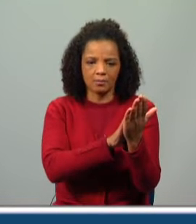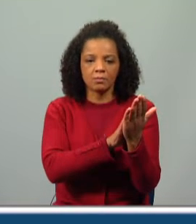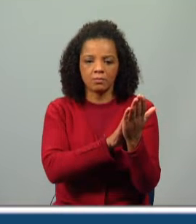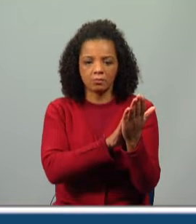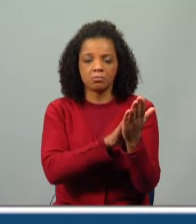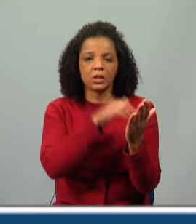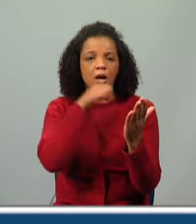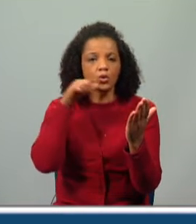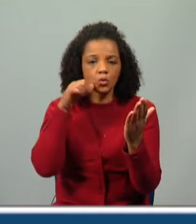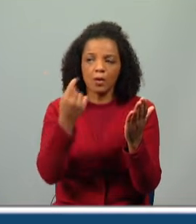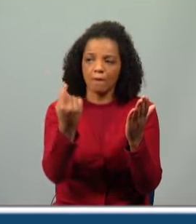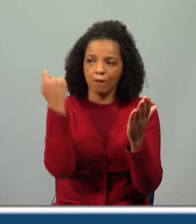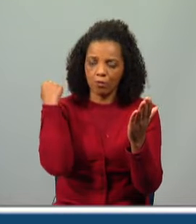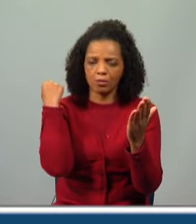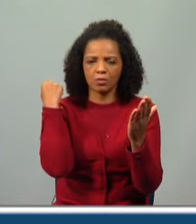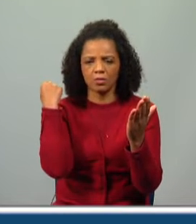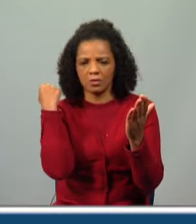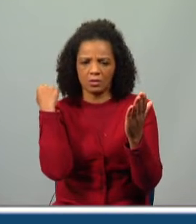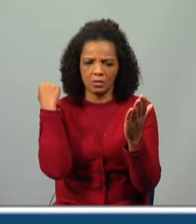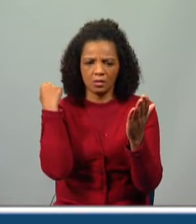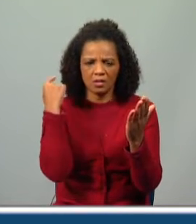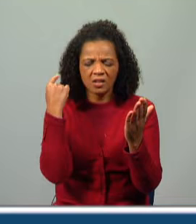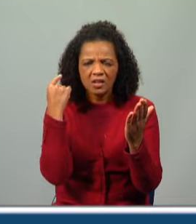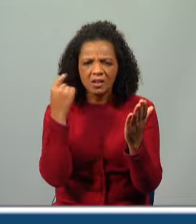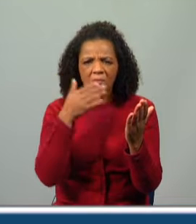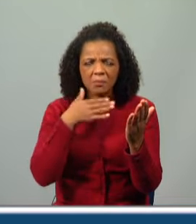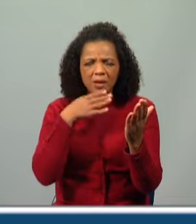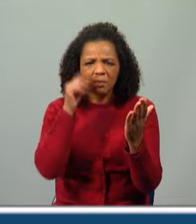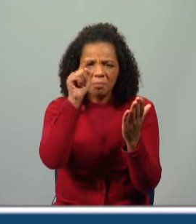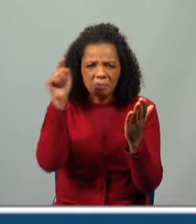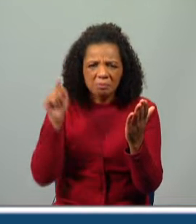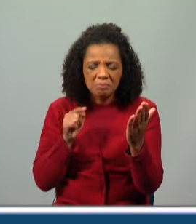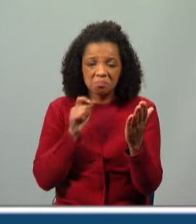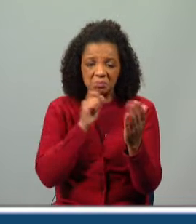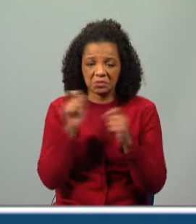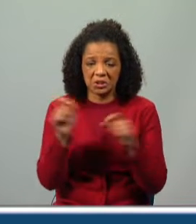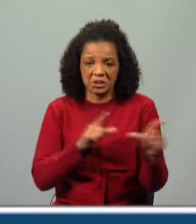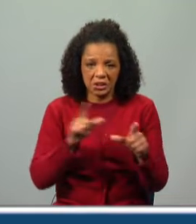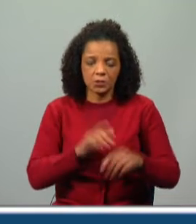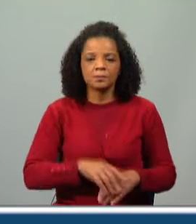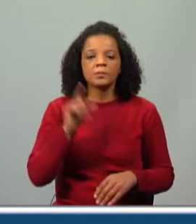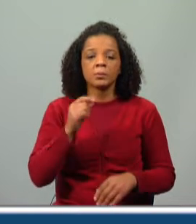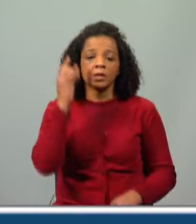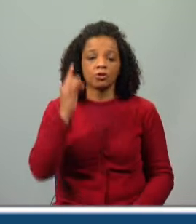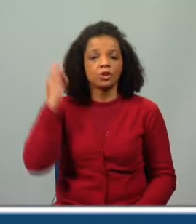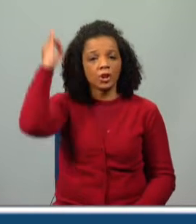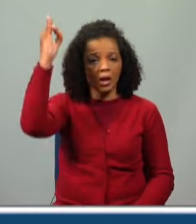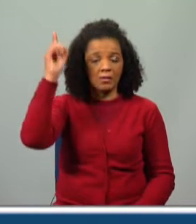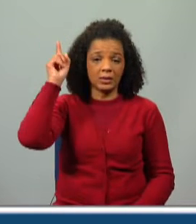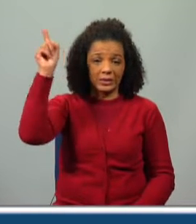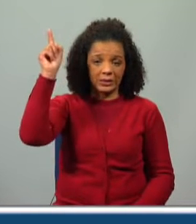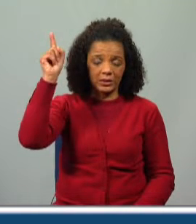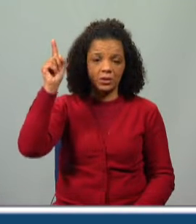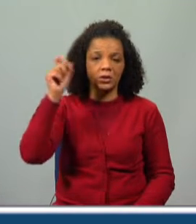capa é um azul. Vê-se assim muitas pintinhas brancas, que deverão ser as estrelas, e uma girafa. Esta